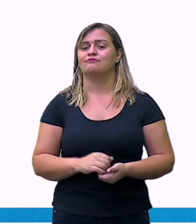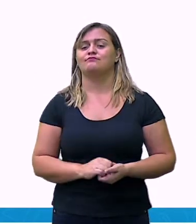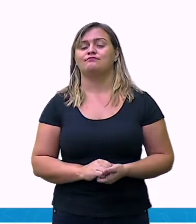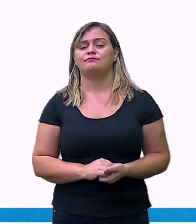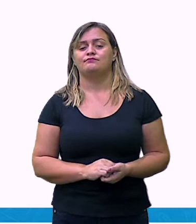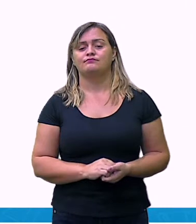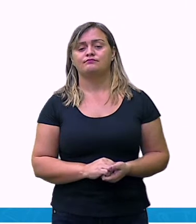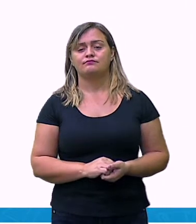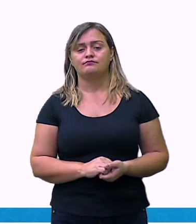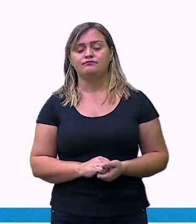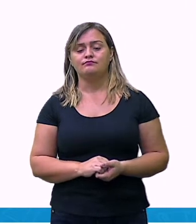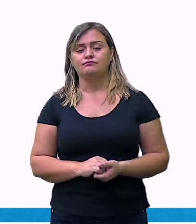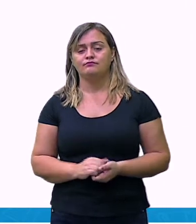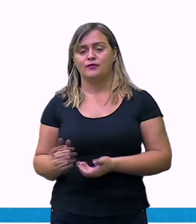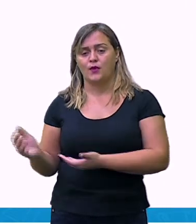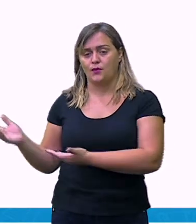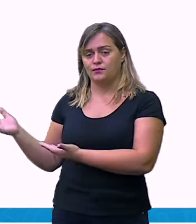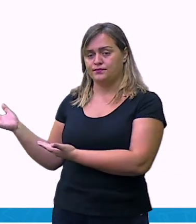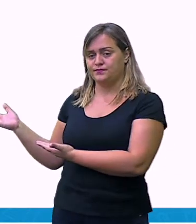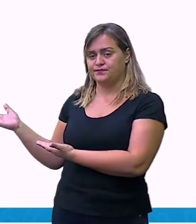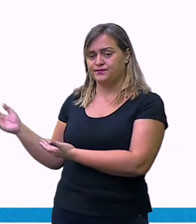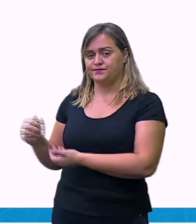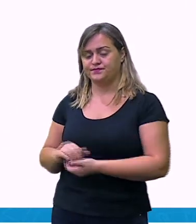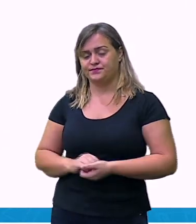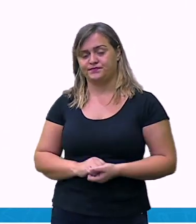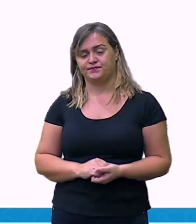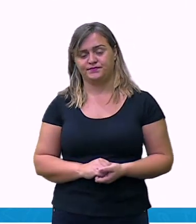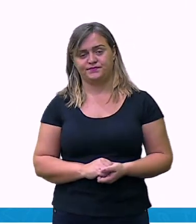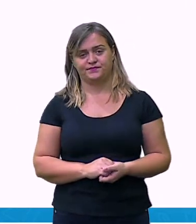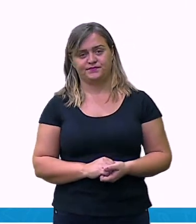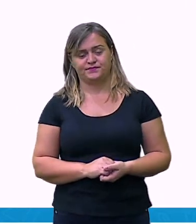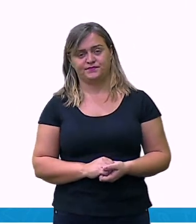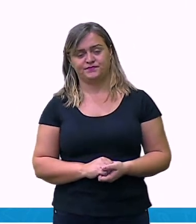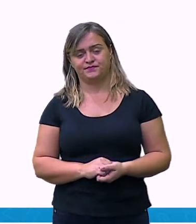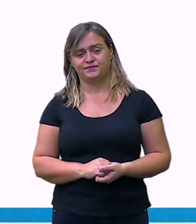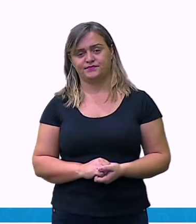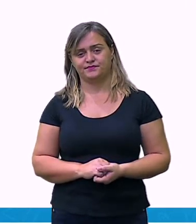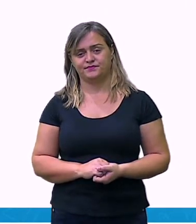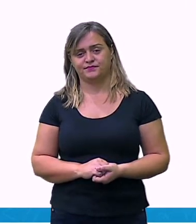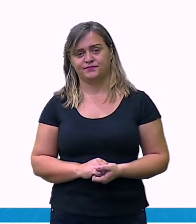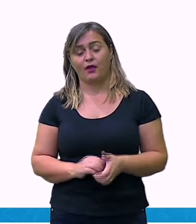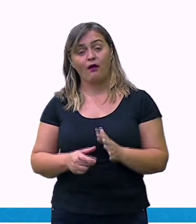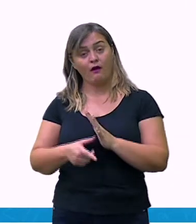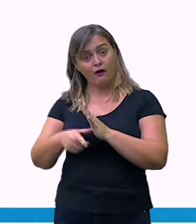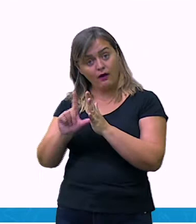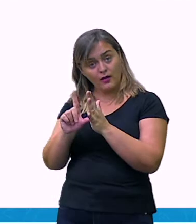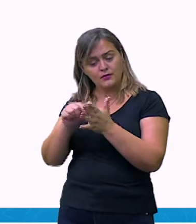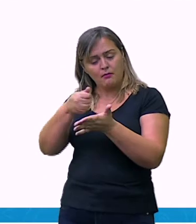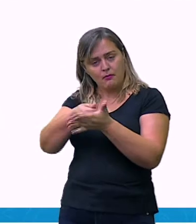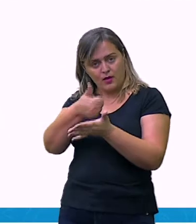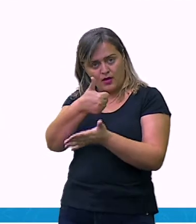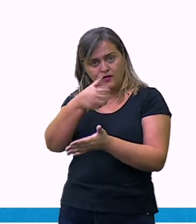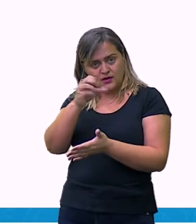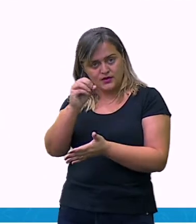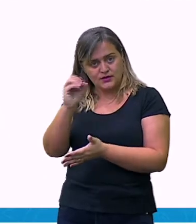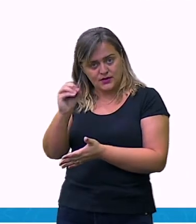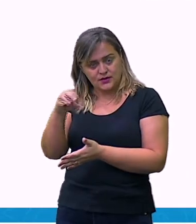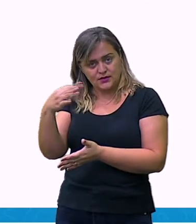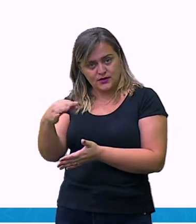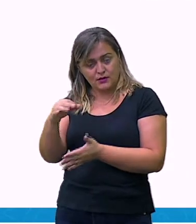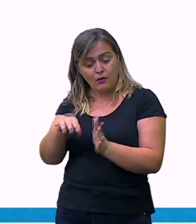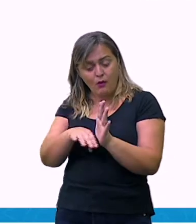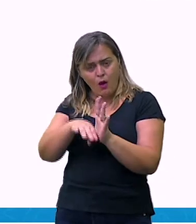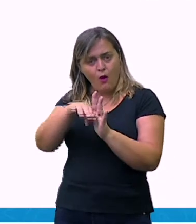veja bem. Nós estamos aqui nesse primeiro e eu pagava 100, aumentou 20 reais, fomos para